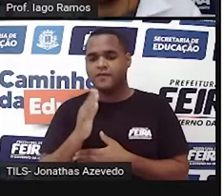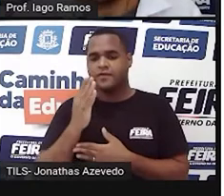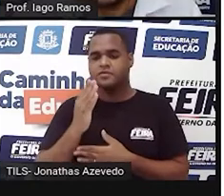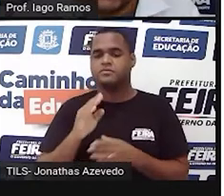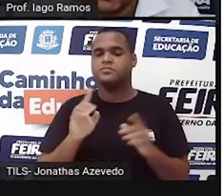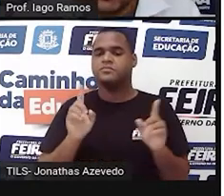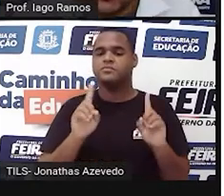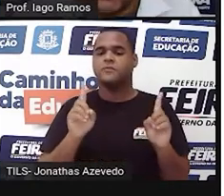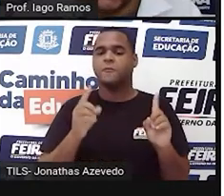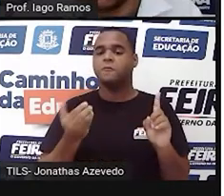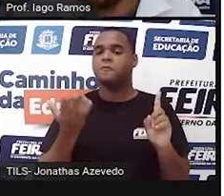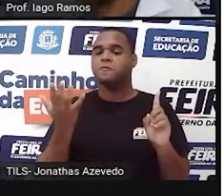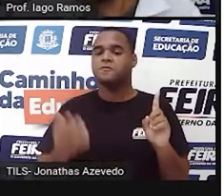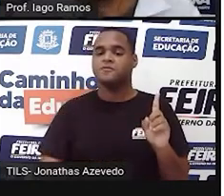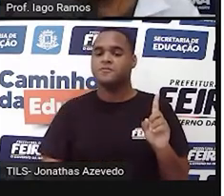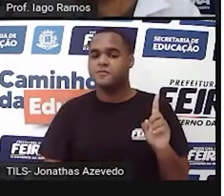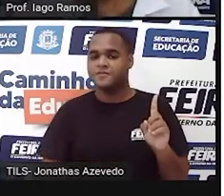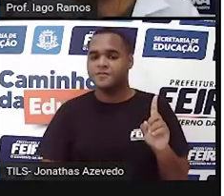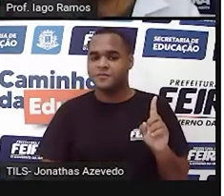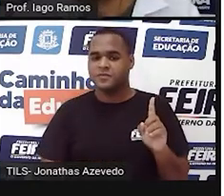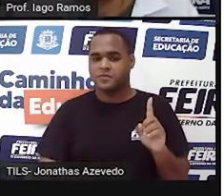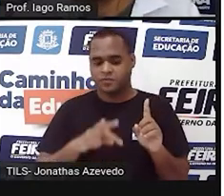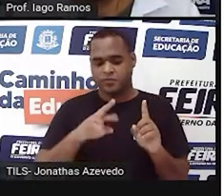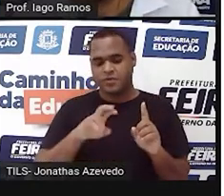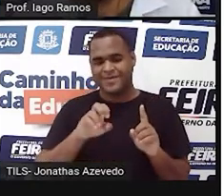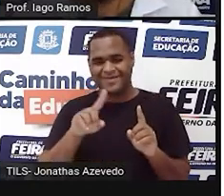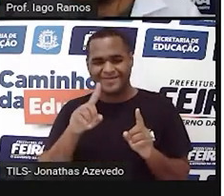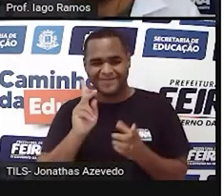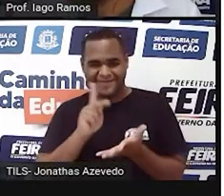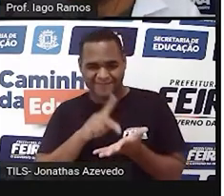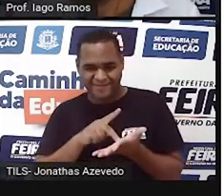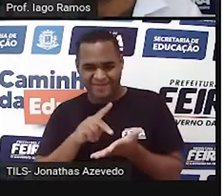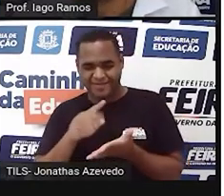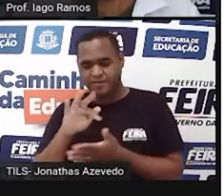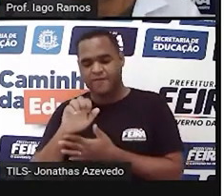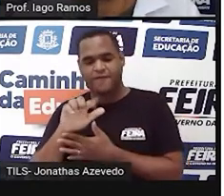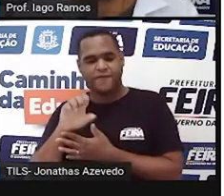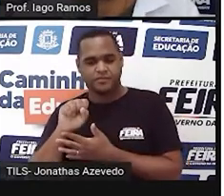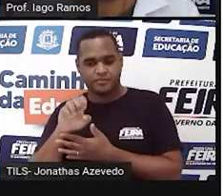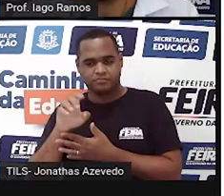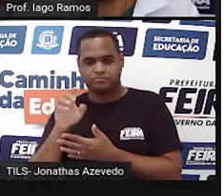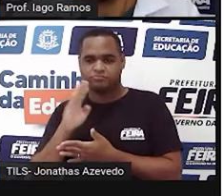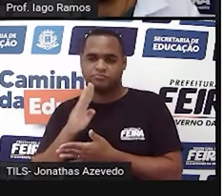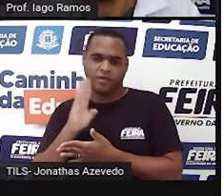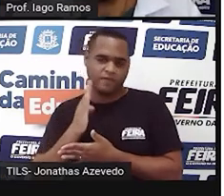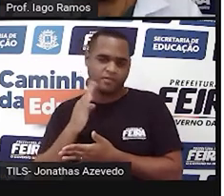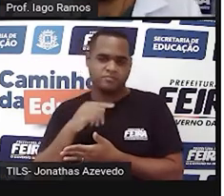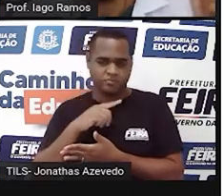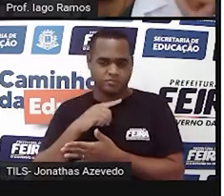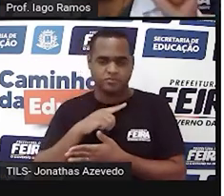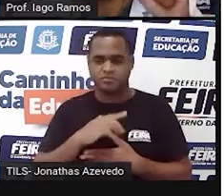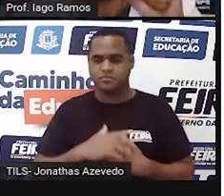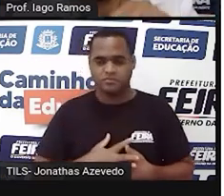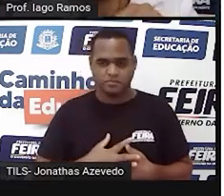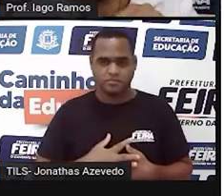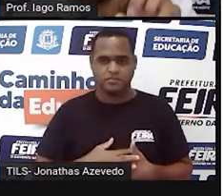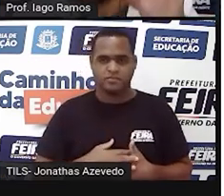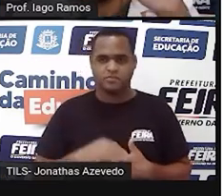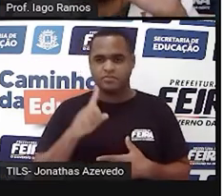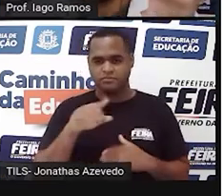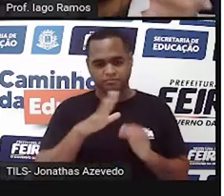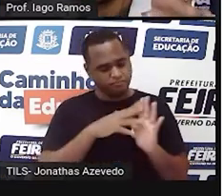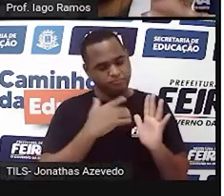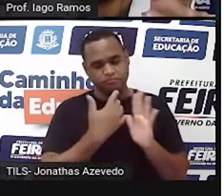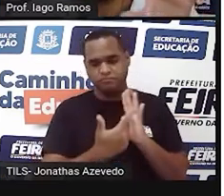ser falso? True, verdadeiro. False, falso. Tá? Então, vai aparecer a tabelinha.